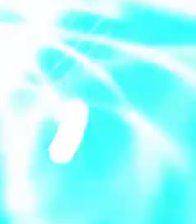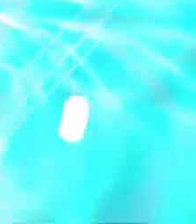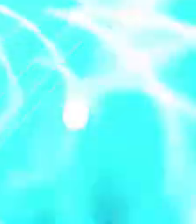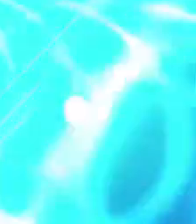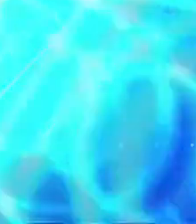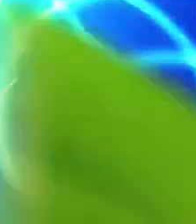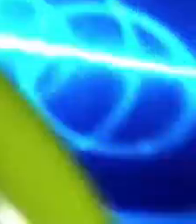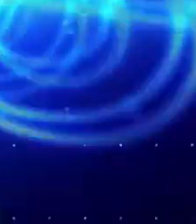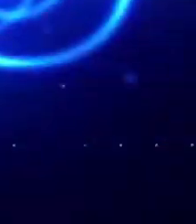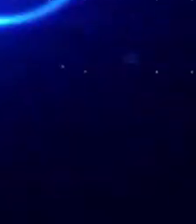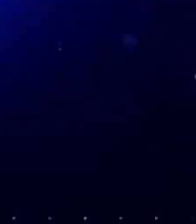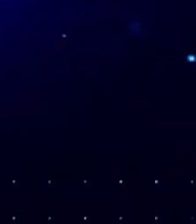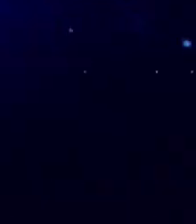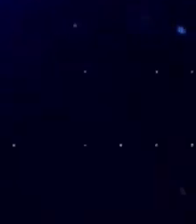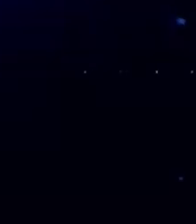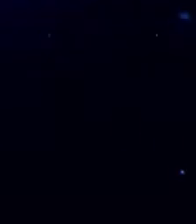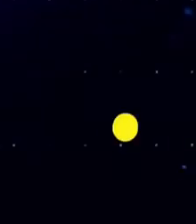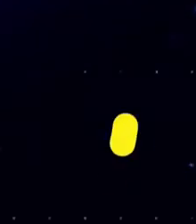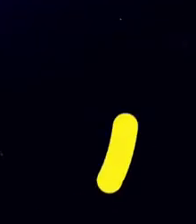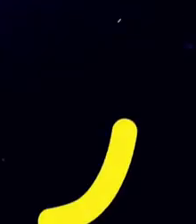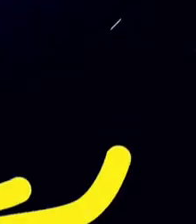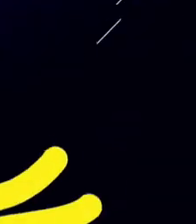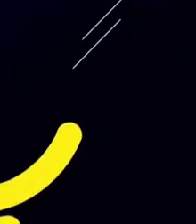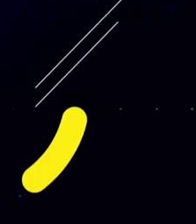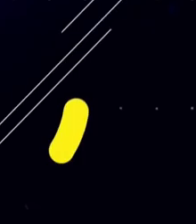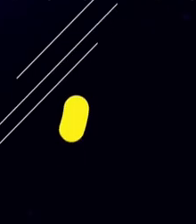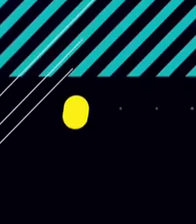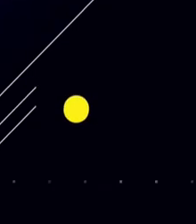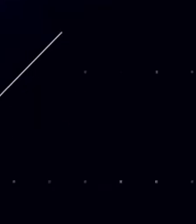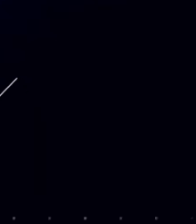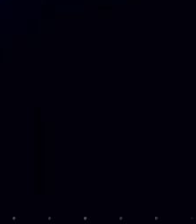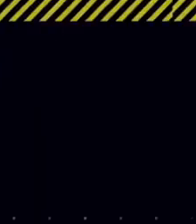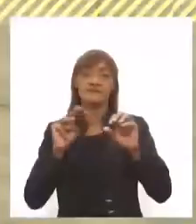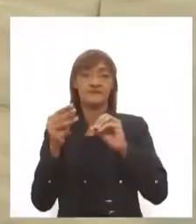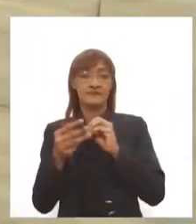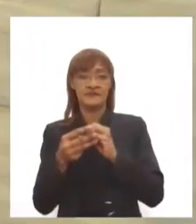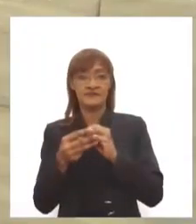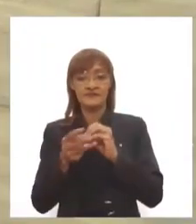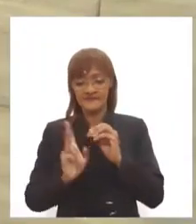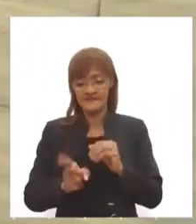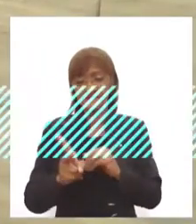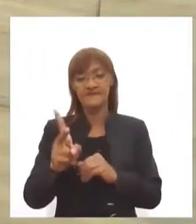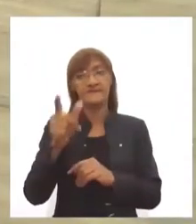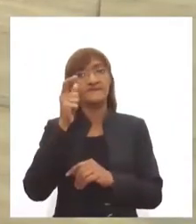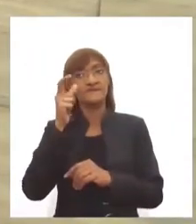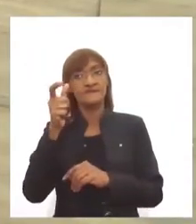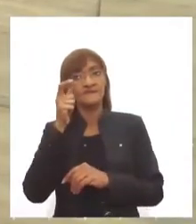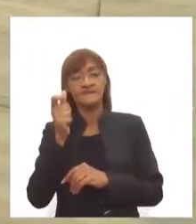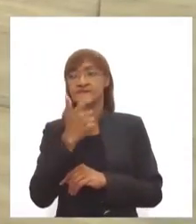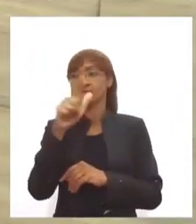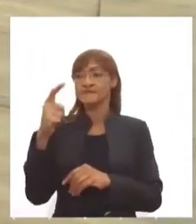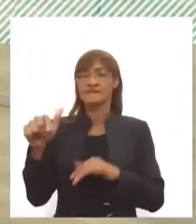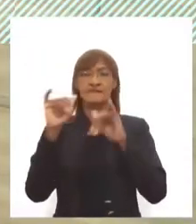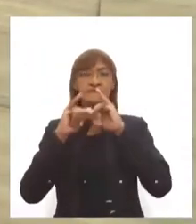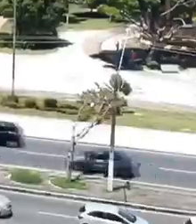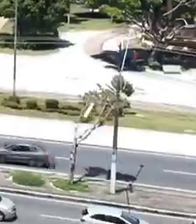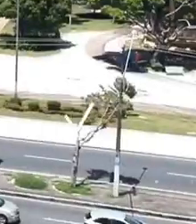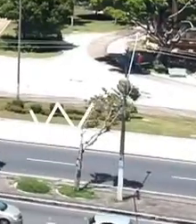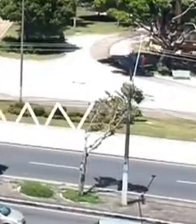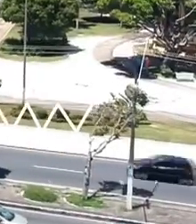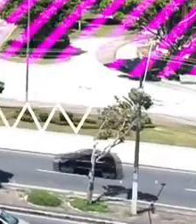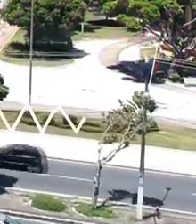e 11h da manhã e 3h e 4h da tarde, o informativo TV Alese ganha espaço e você fica bem informado.